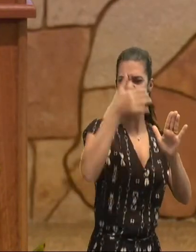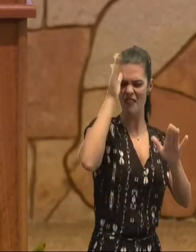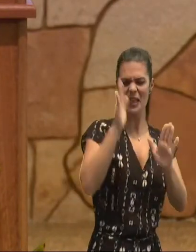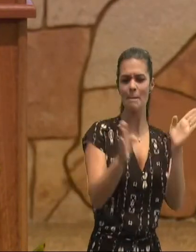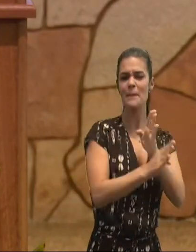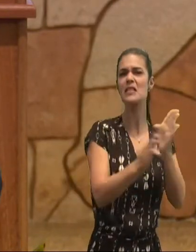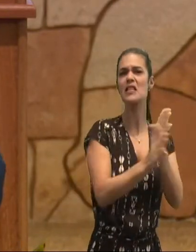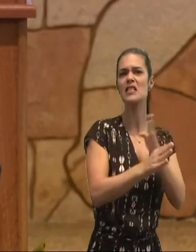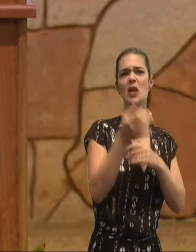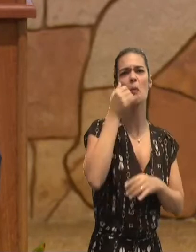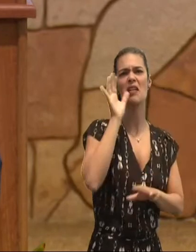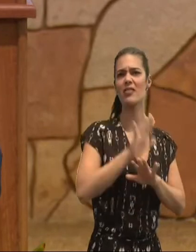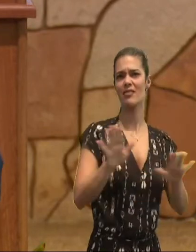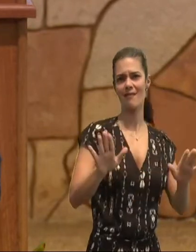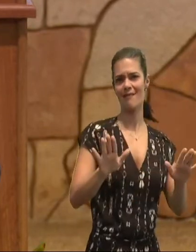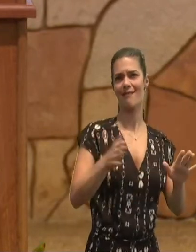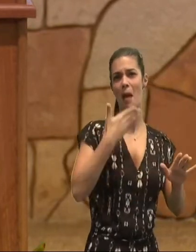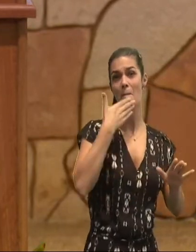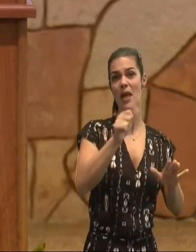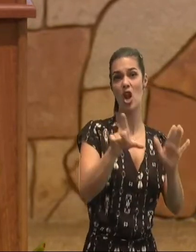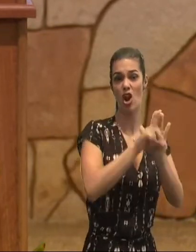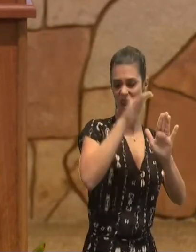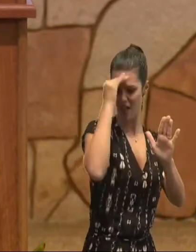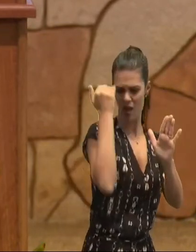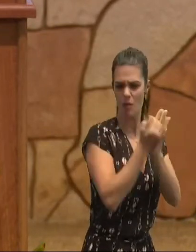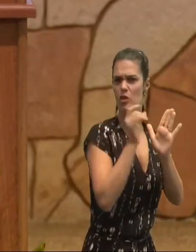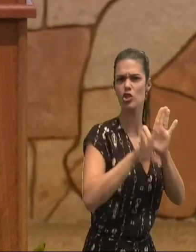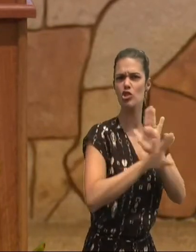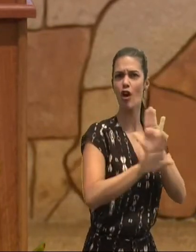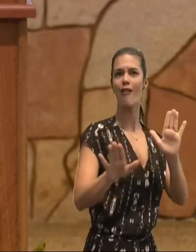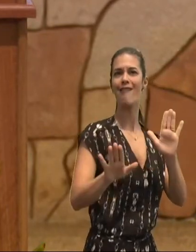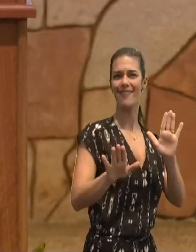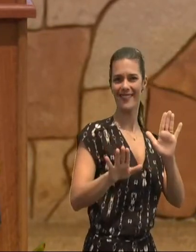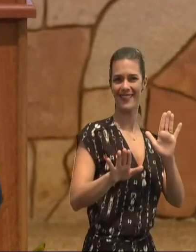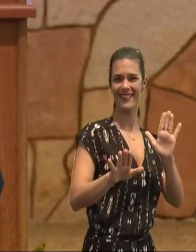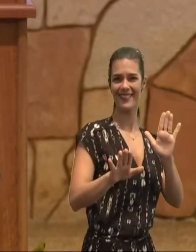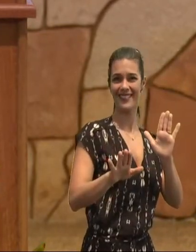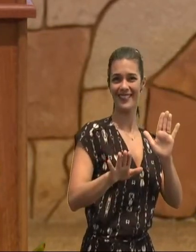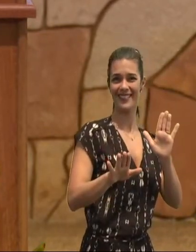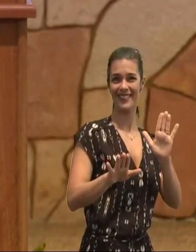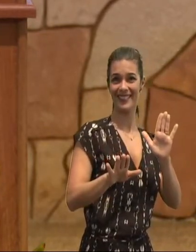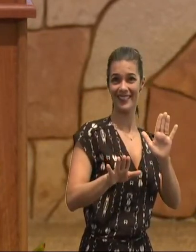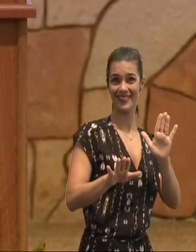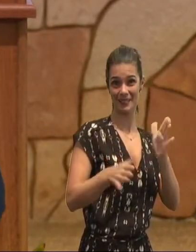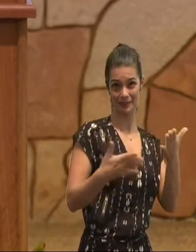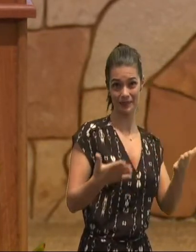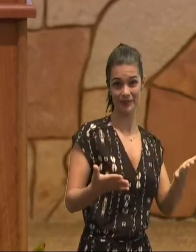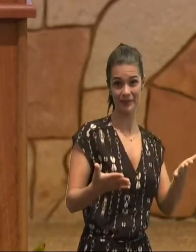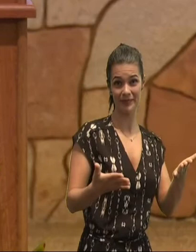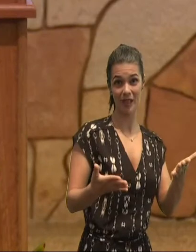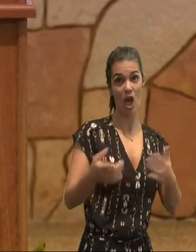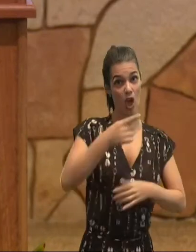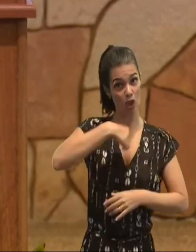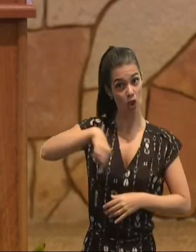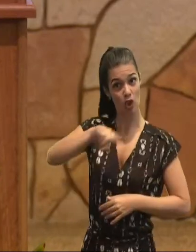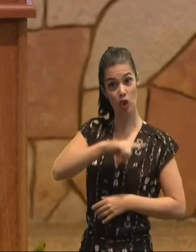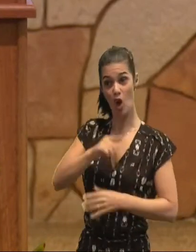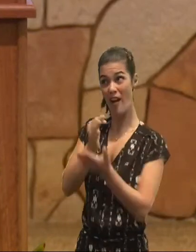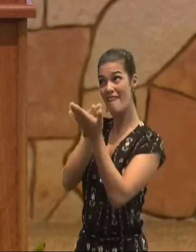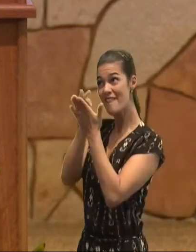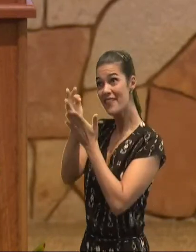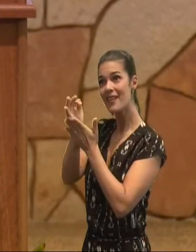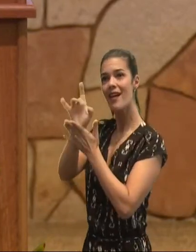mas se nós, como verdadeiros cristãos, formos perseguidos, que os sejamos, porque somos fiéis ao Senhor,